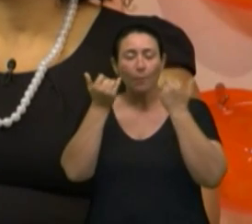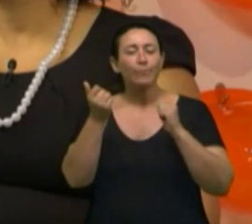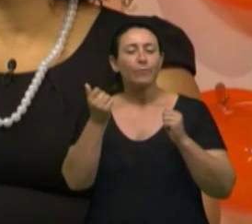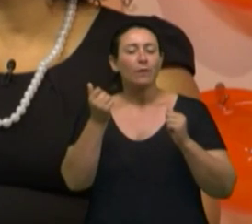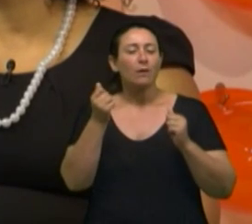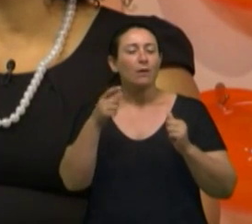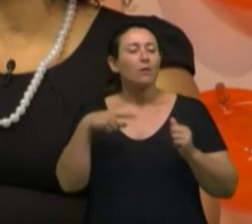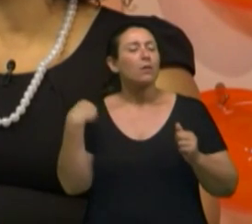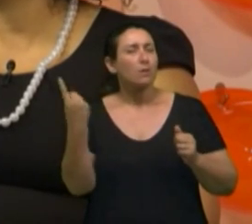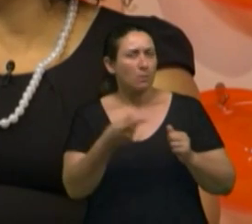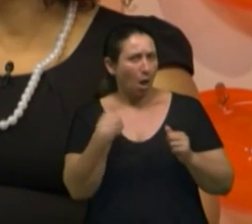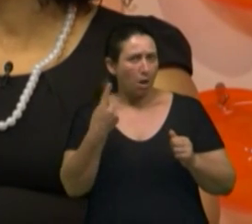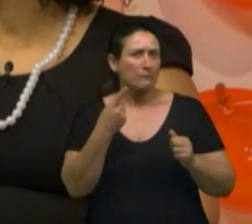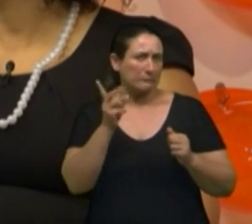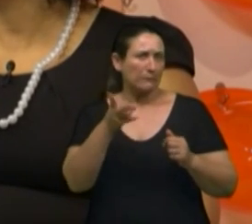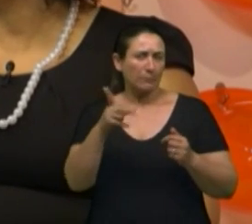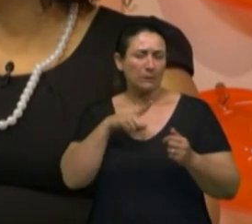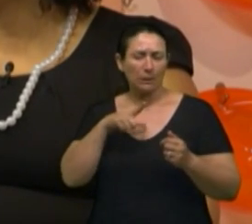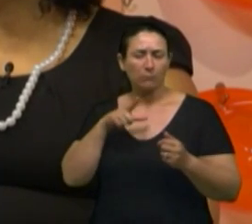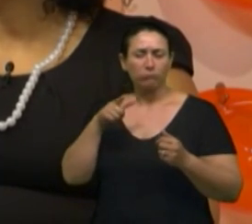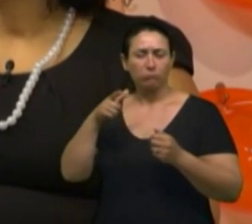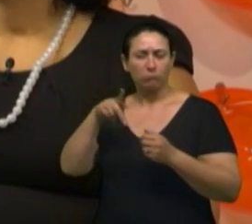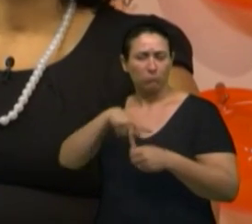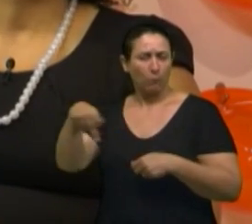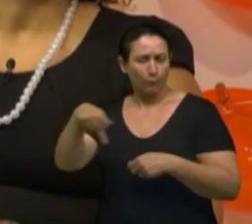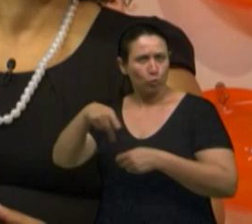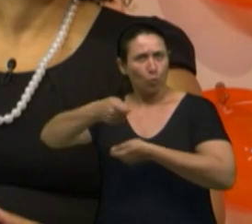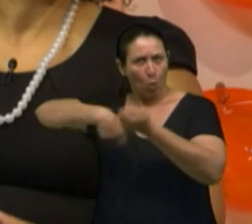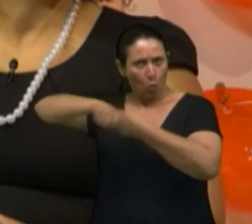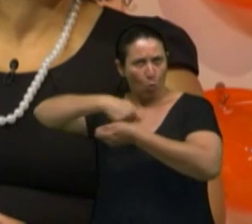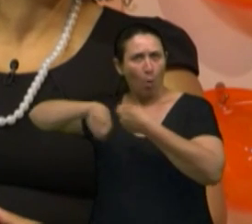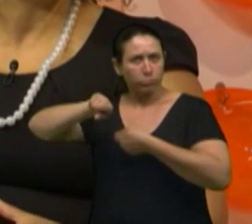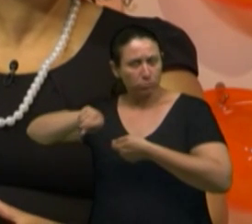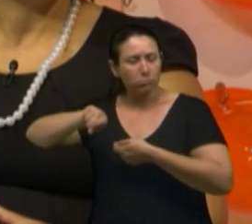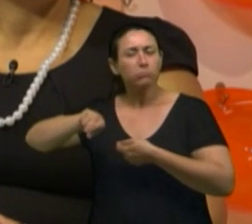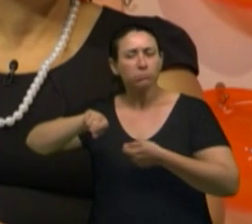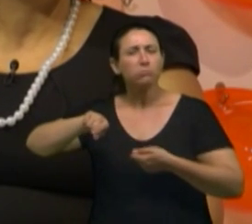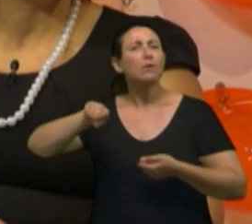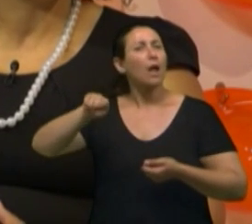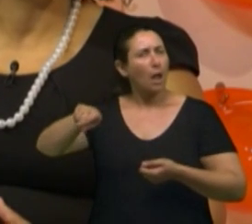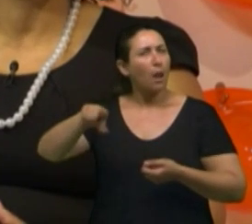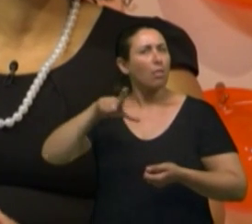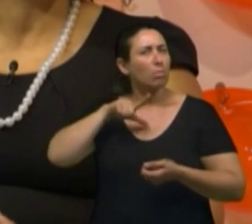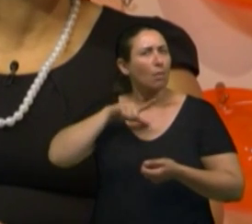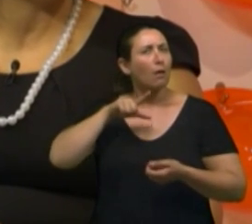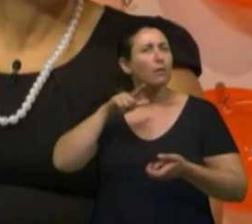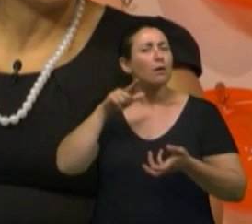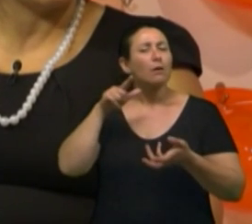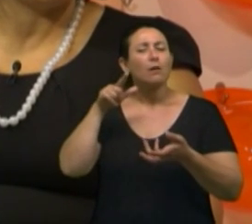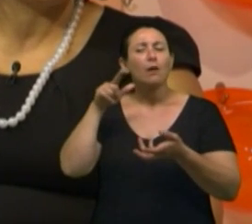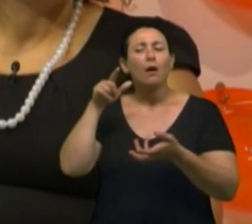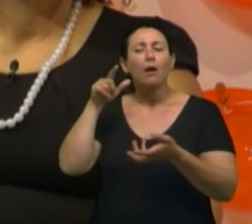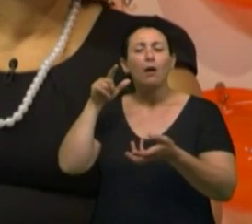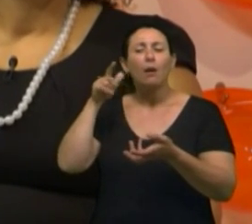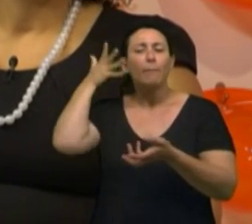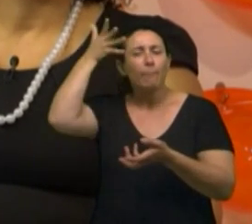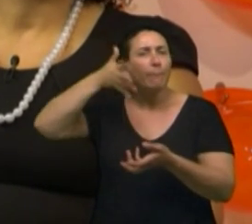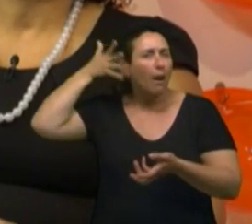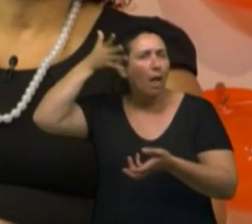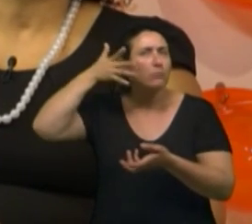um professor economista, que ele faz uma palestra sobre finanças pessoais,